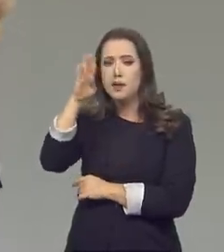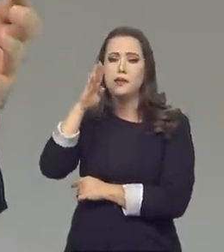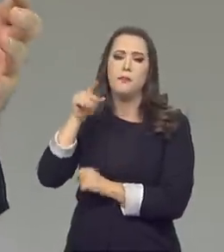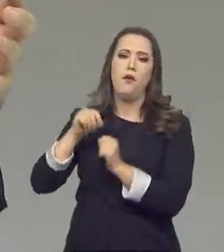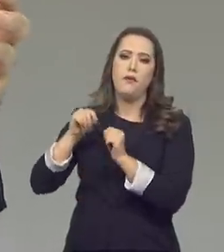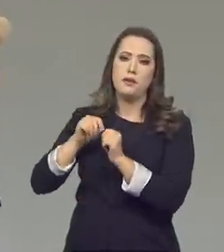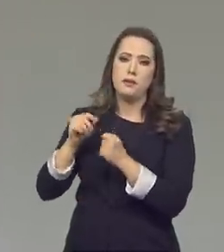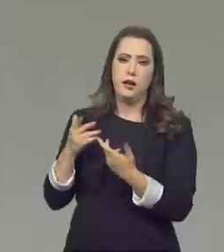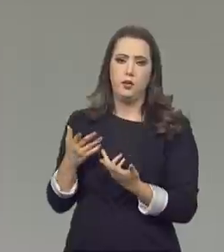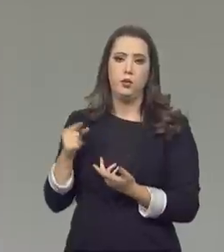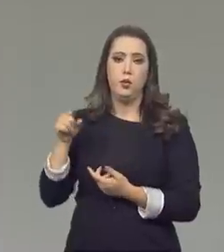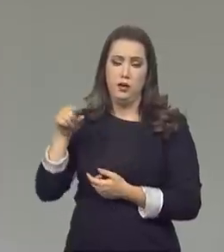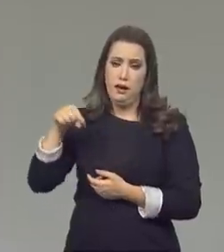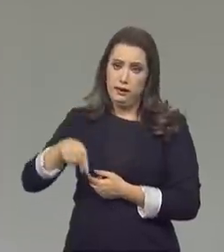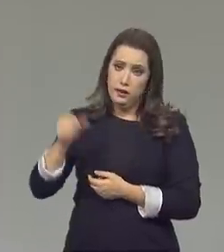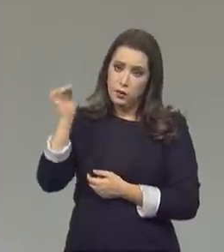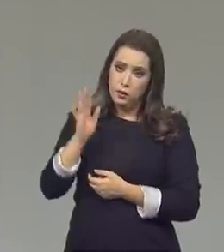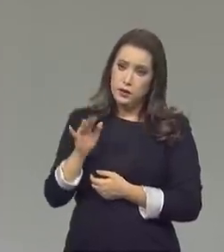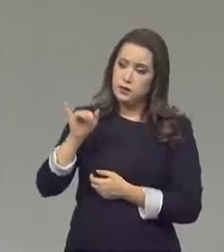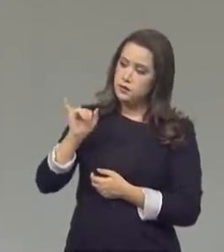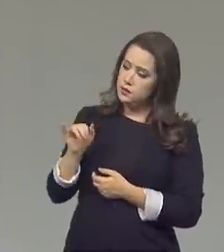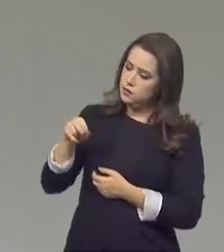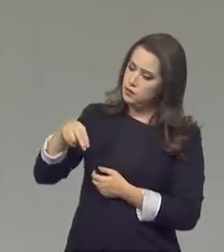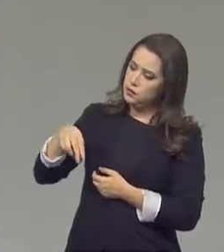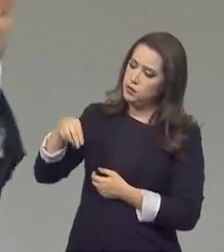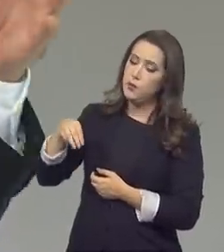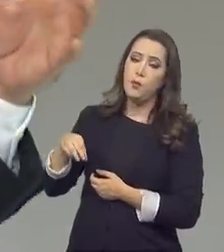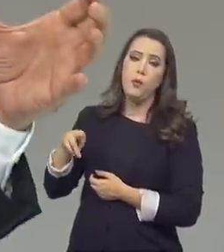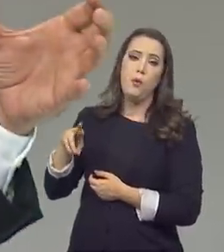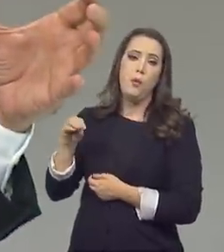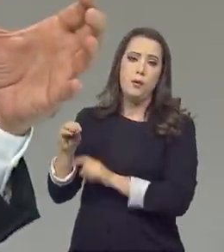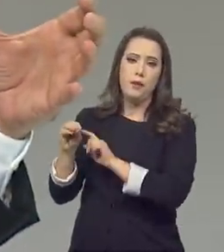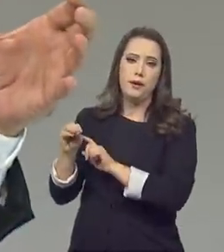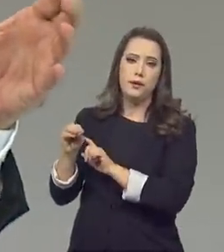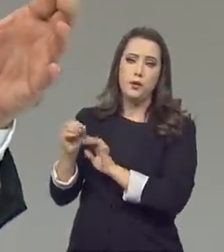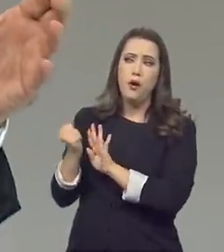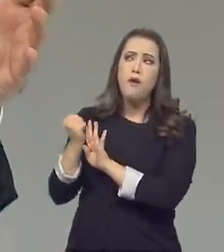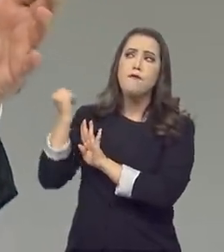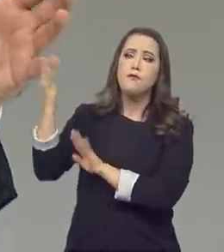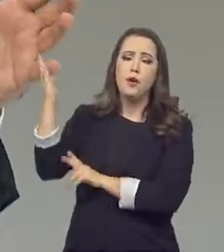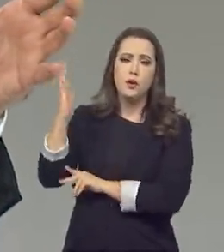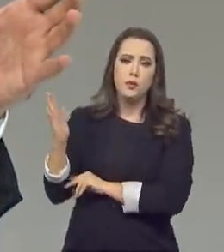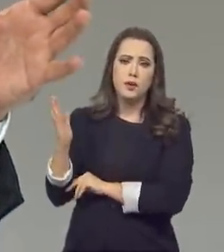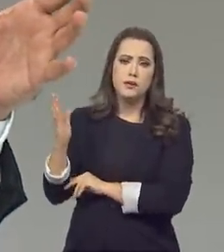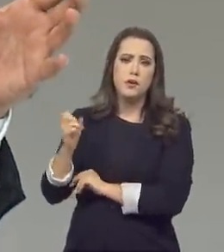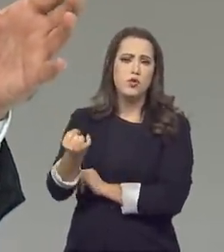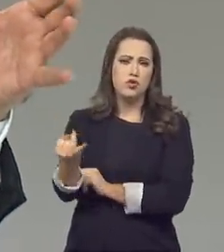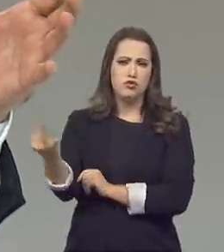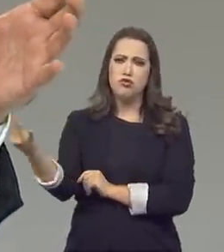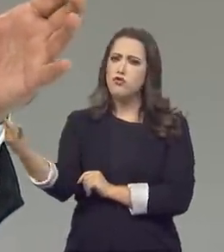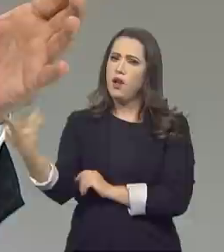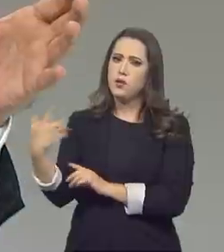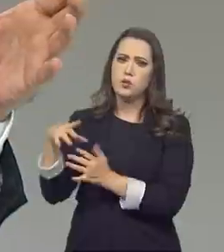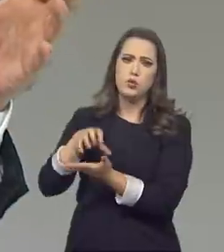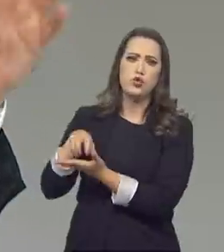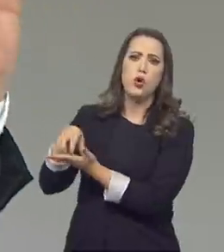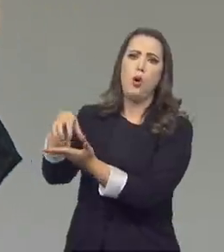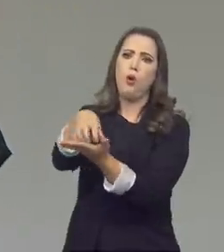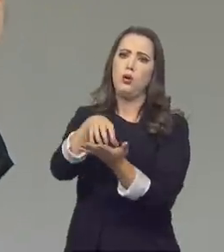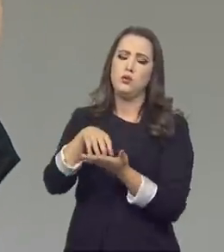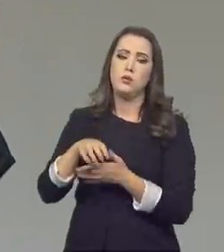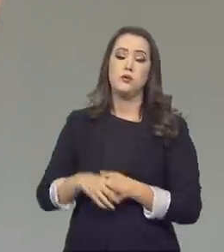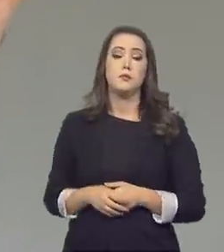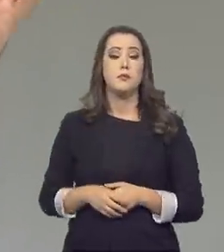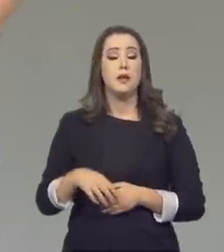Só que, em outros países, essa funcionalidade, ela se divide em diferentes órgãos. A gente pode dizer que, aqui no Brasil, por